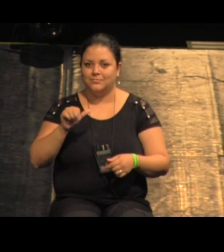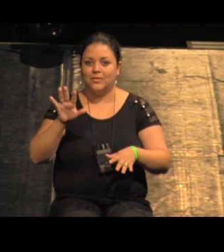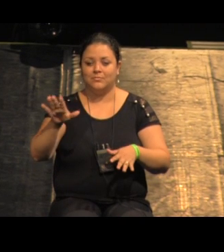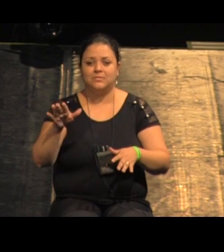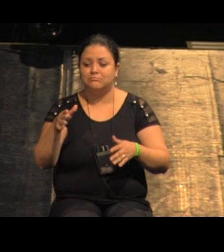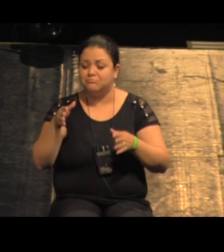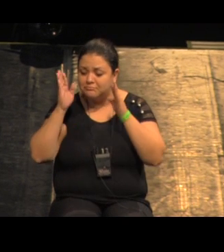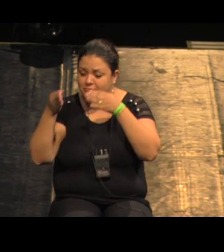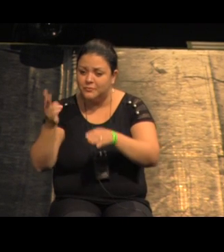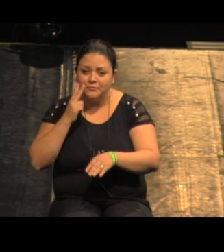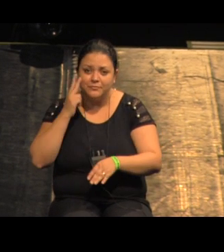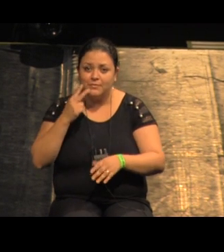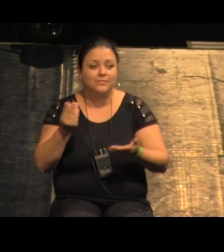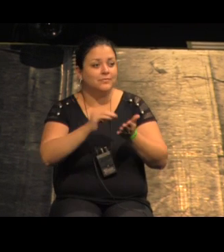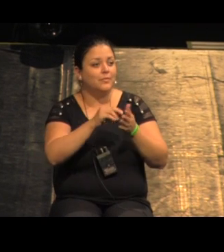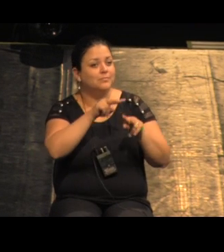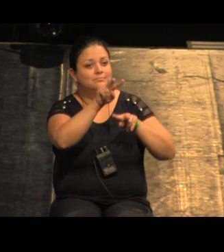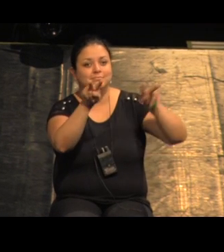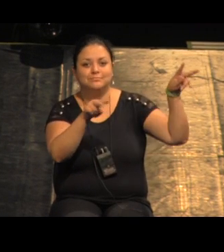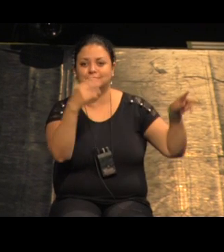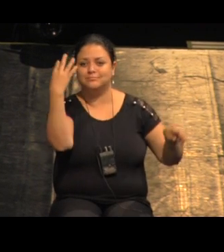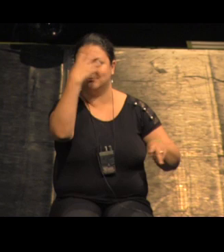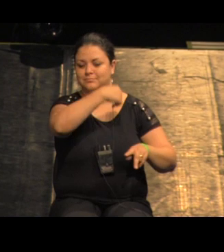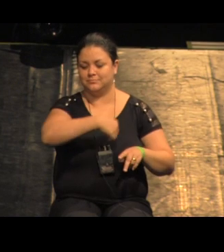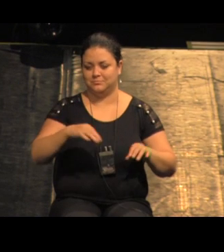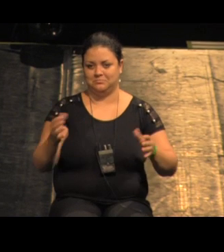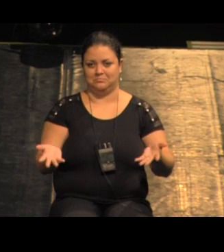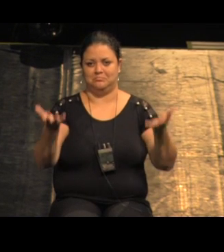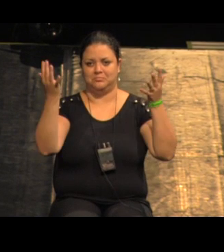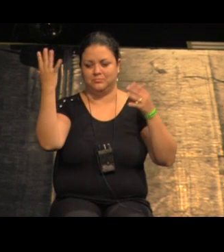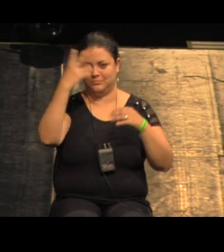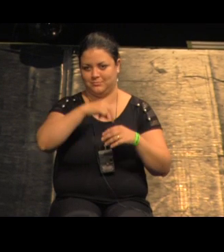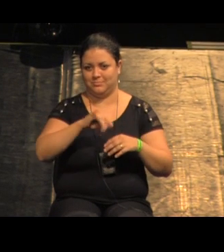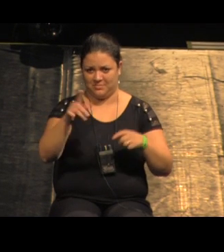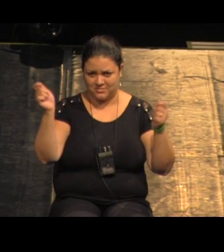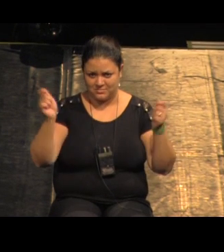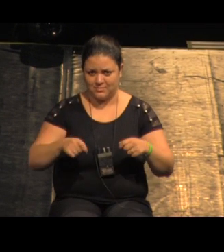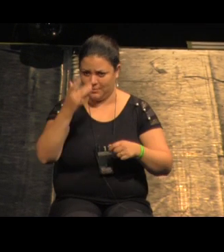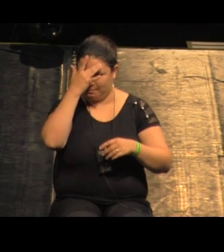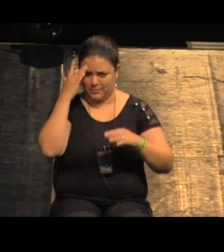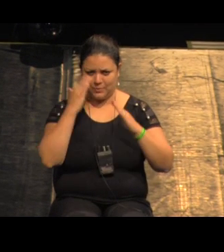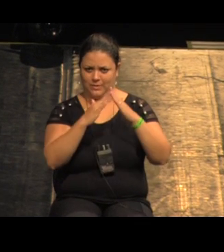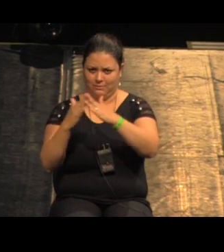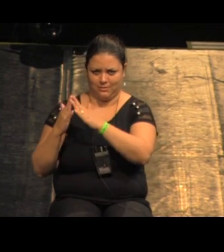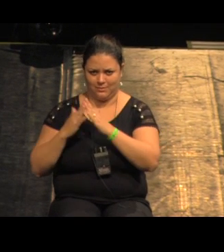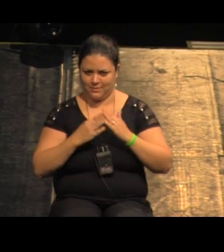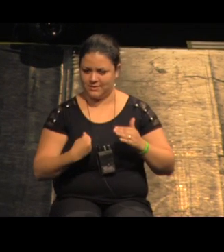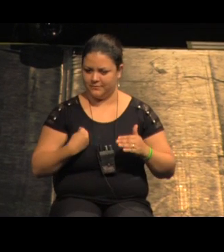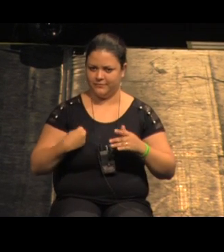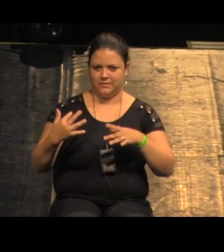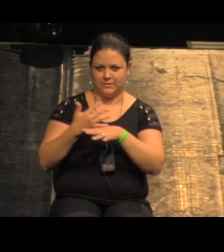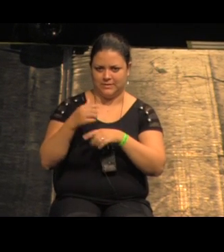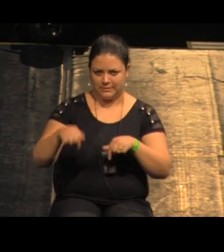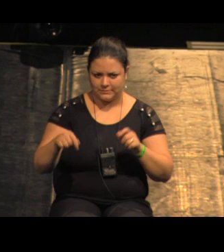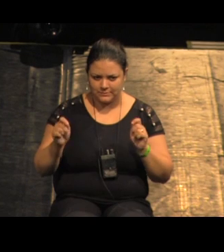maravilhosa é claro que isso não tem condições de criar uma vida urbana e não ter vida urbana não é só que é chato